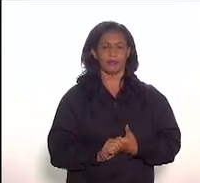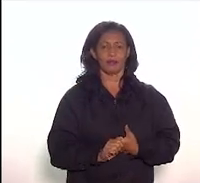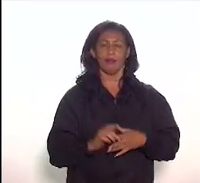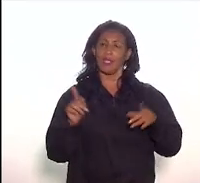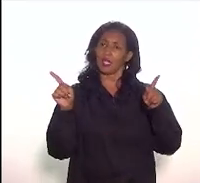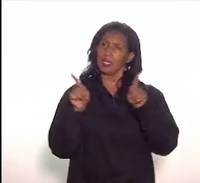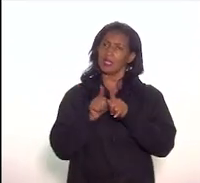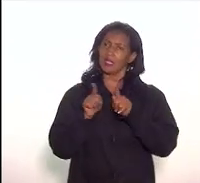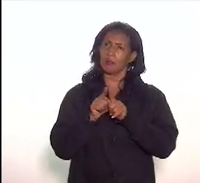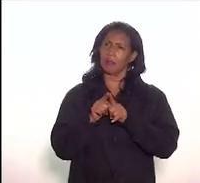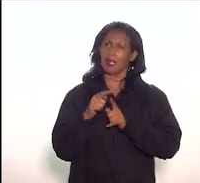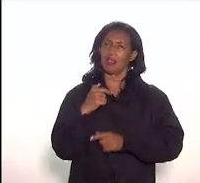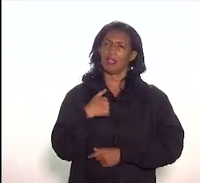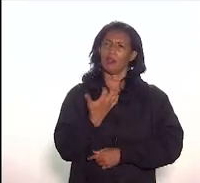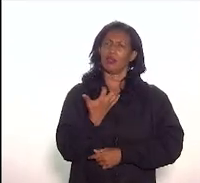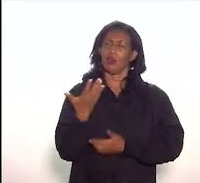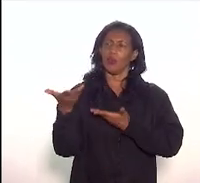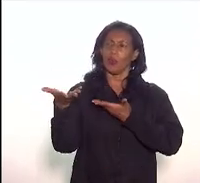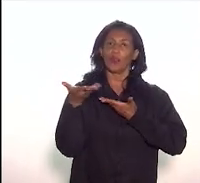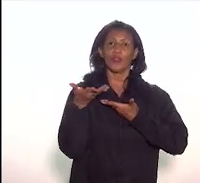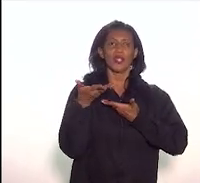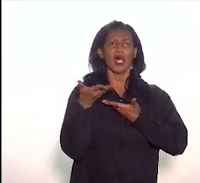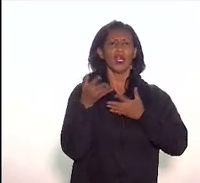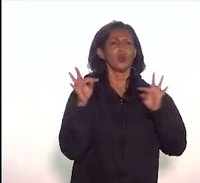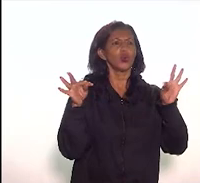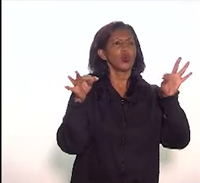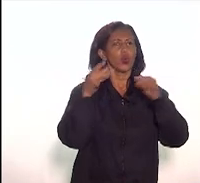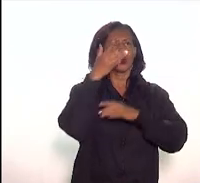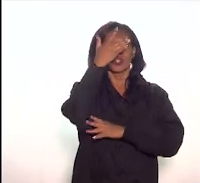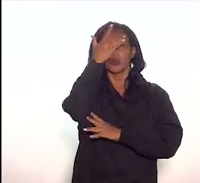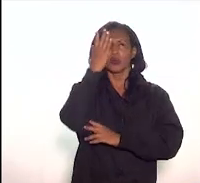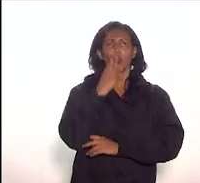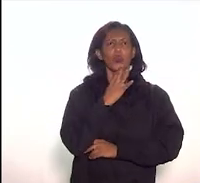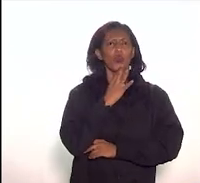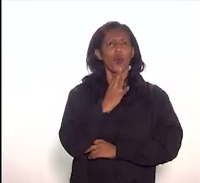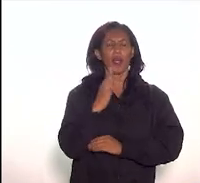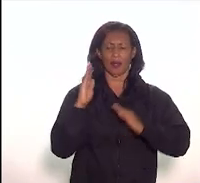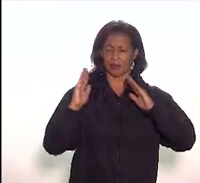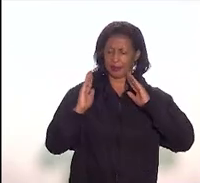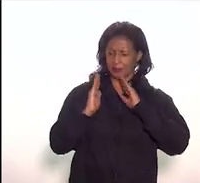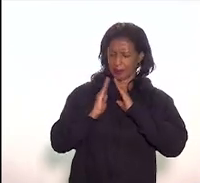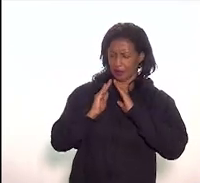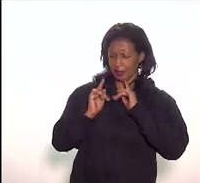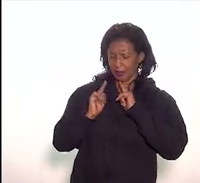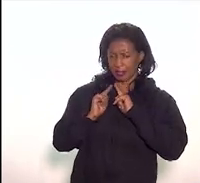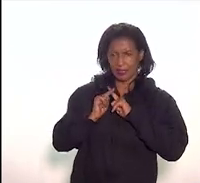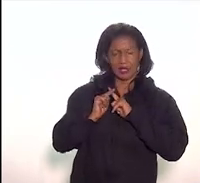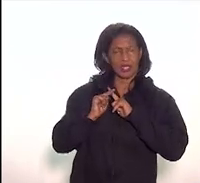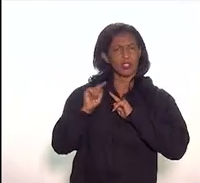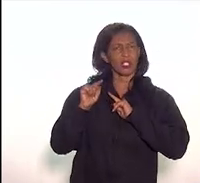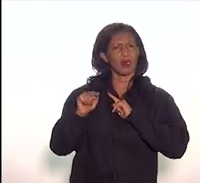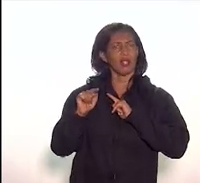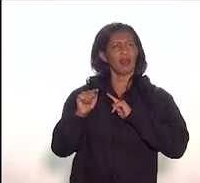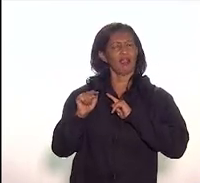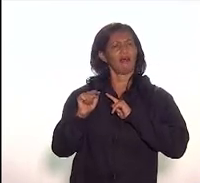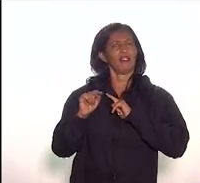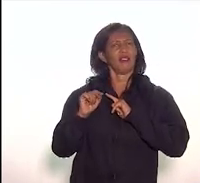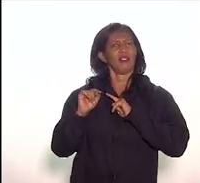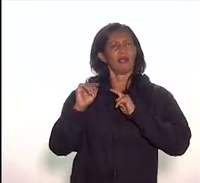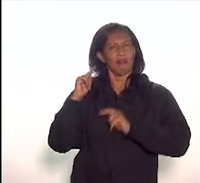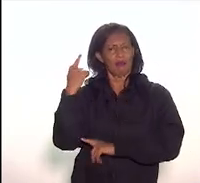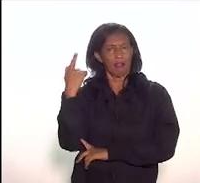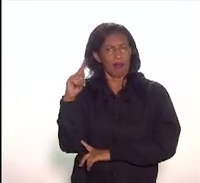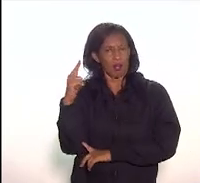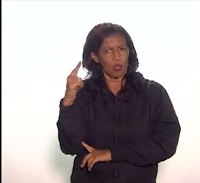a todos os presentes que ainda não conhecem o Templo da Humanidade, gostaria de poder recebê-los. Eu vou